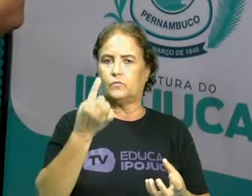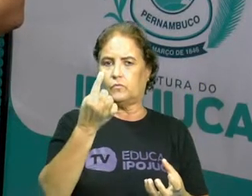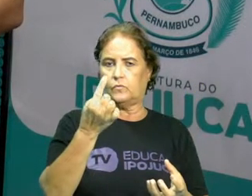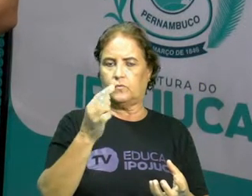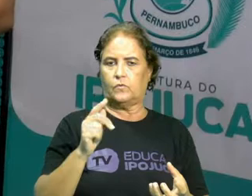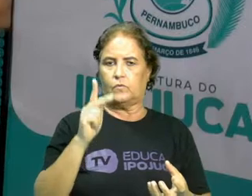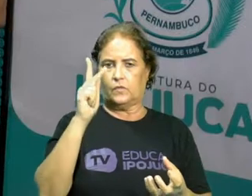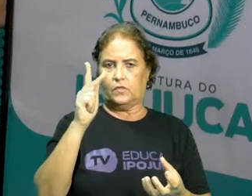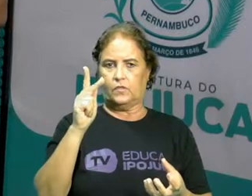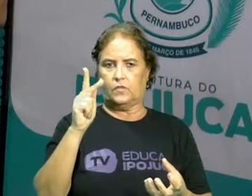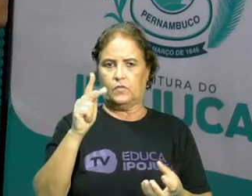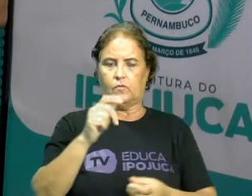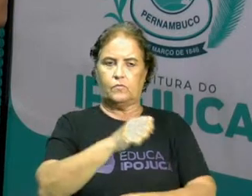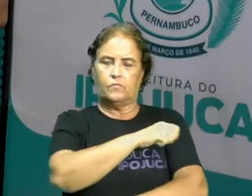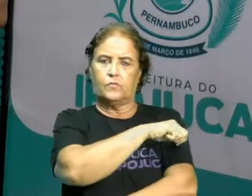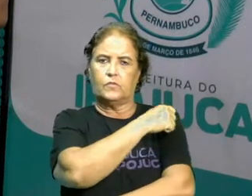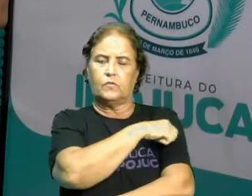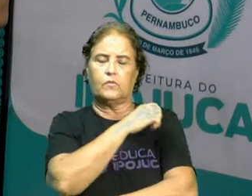ferro? Bora lá?